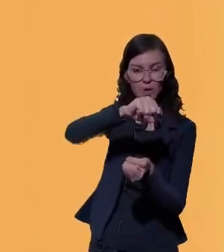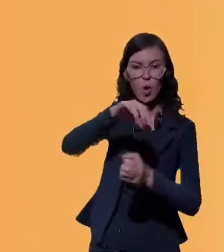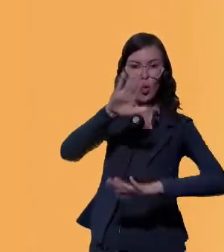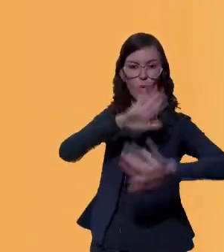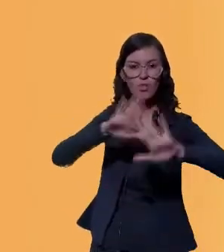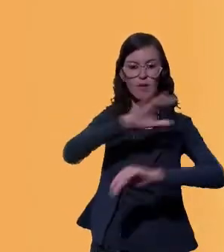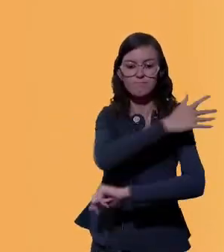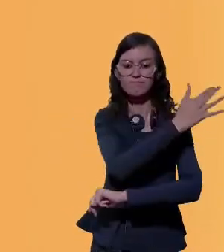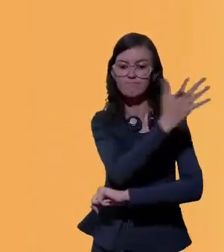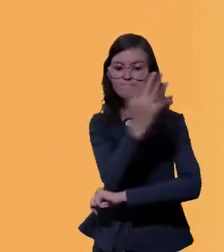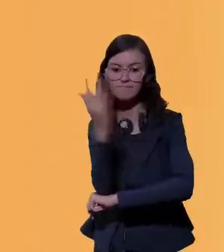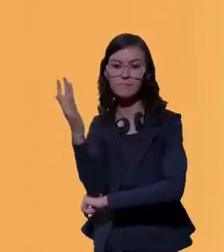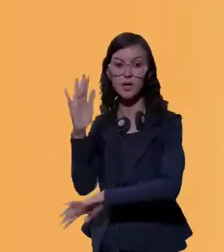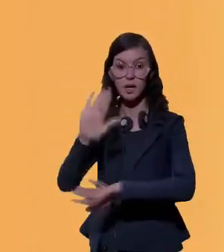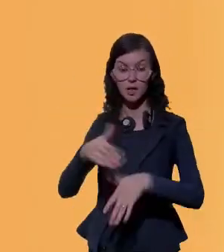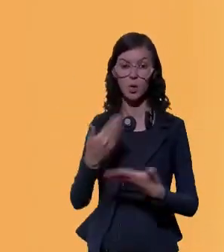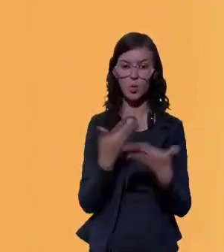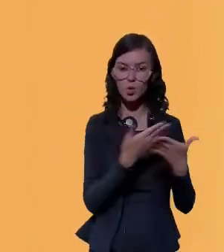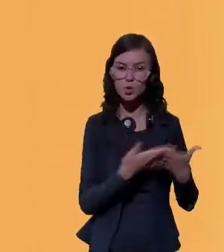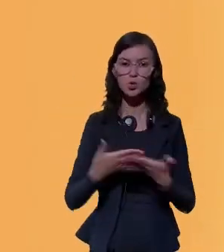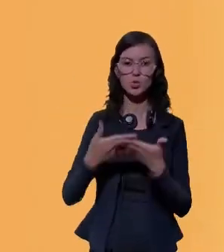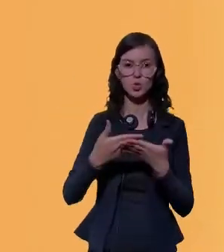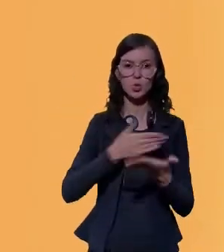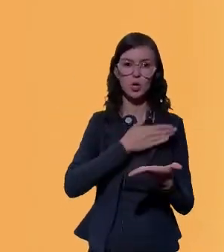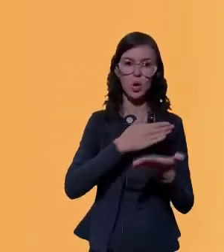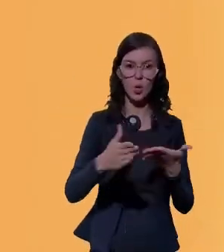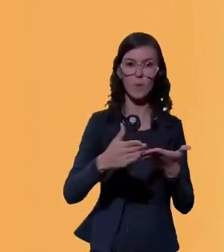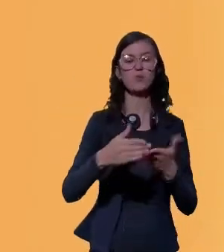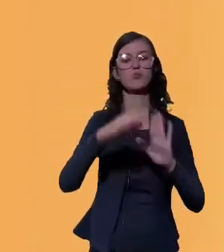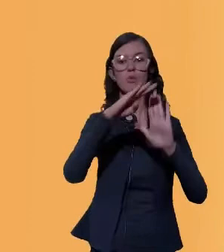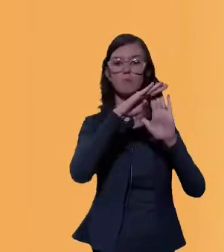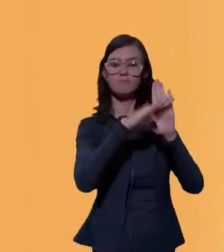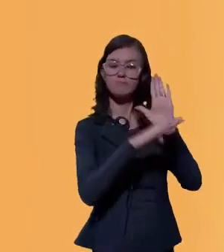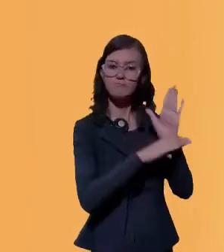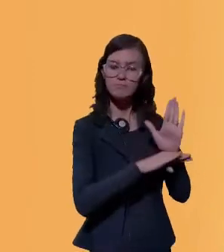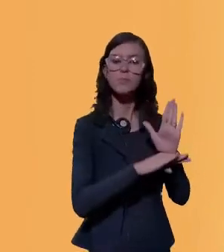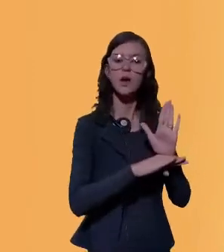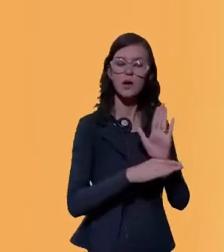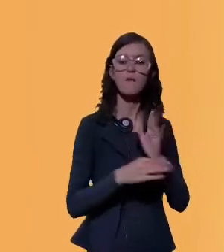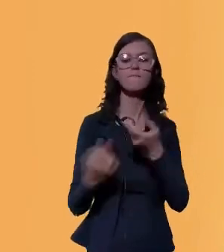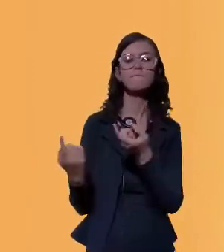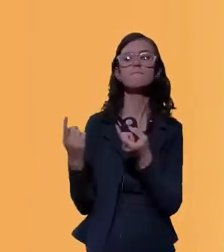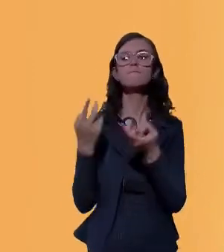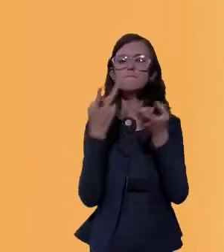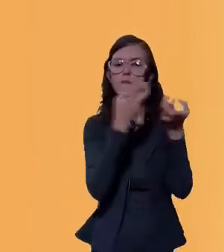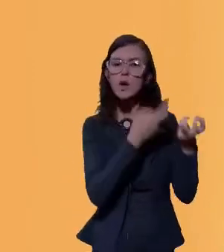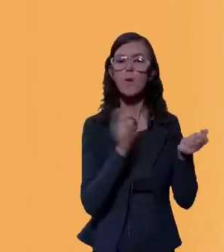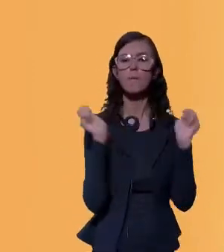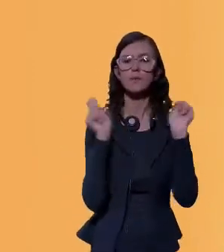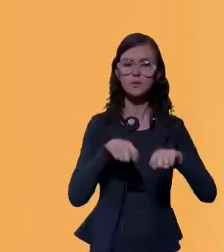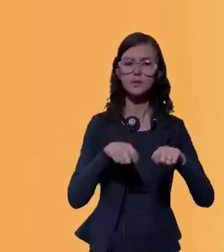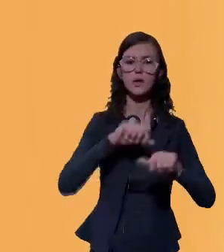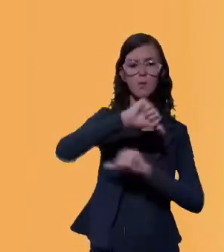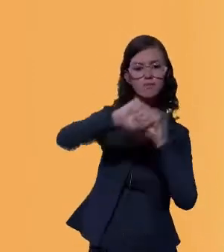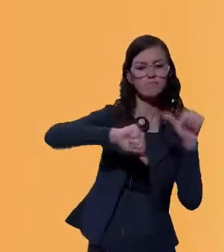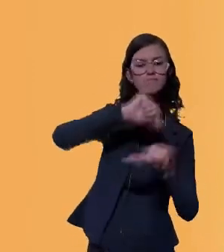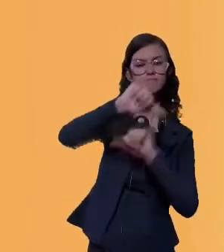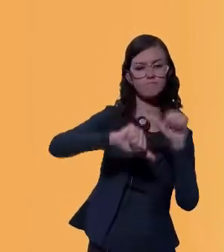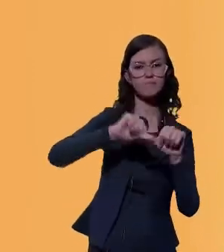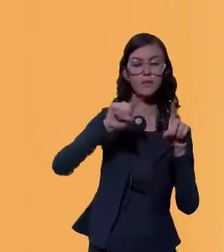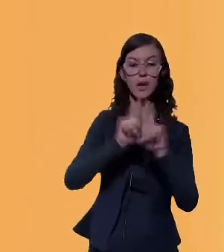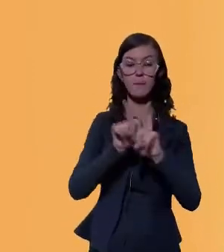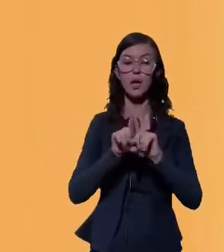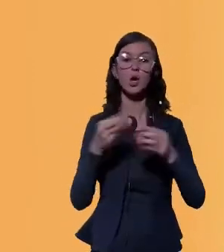o estudo que deu origem ao plano identificou o potencial transformador das diferentes atividades produtivas e como as